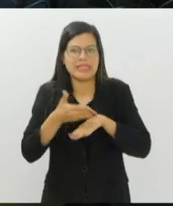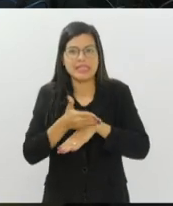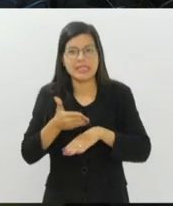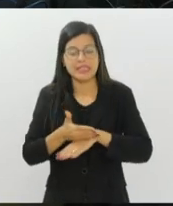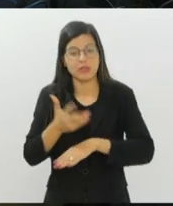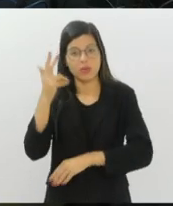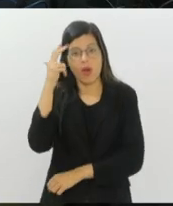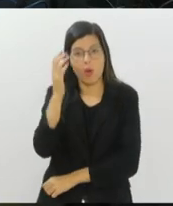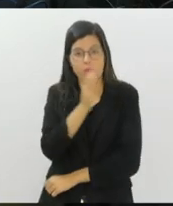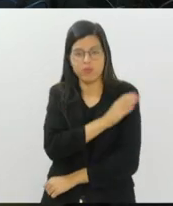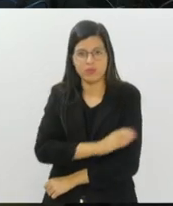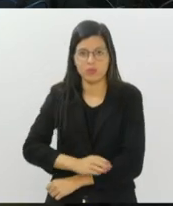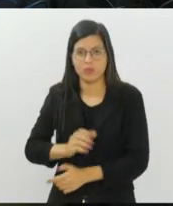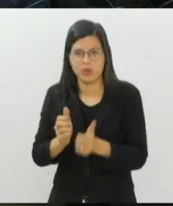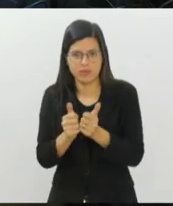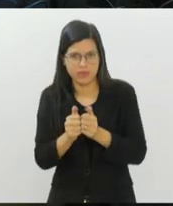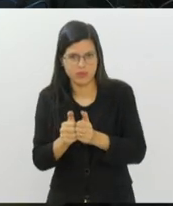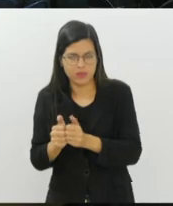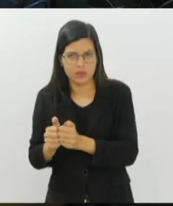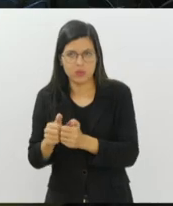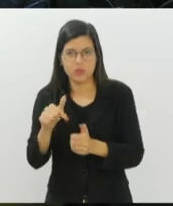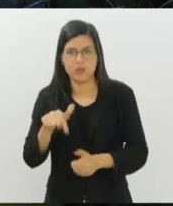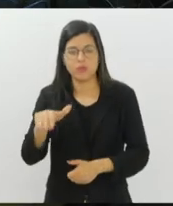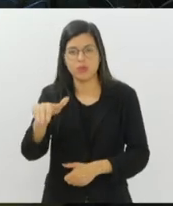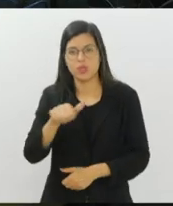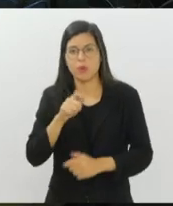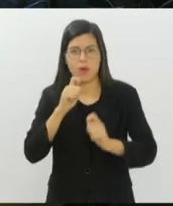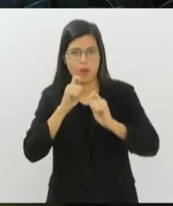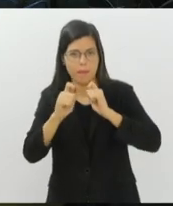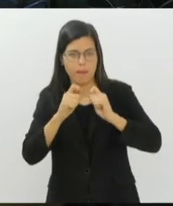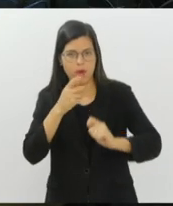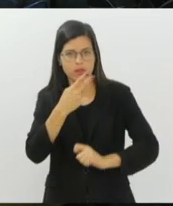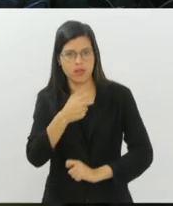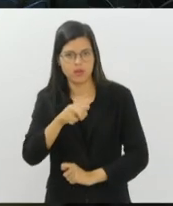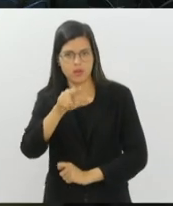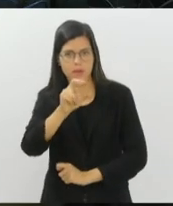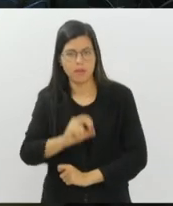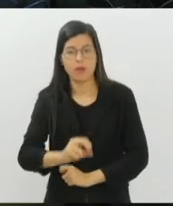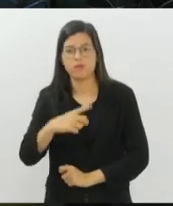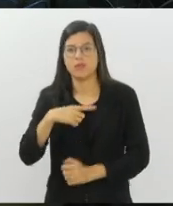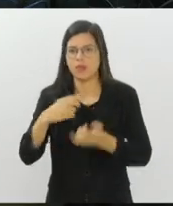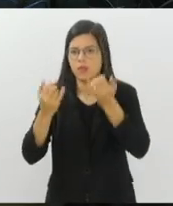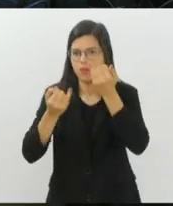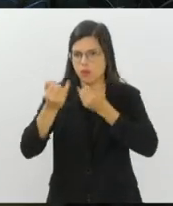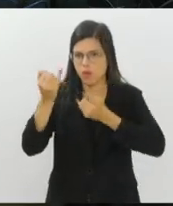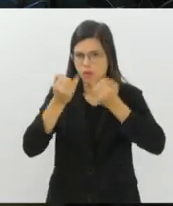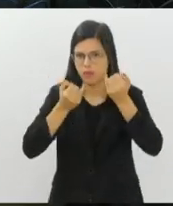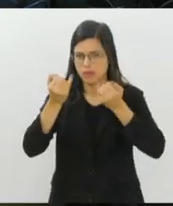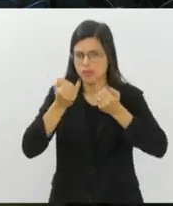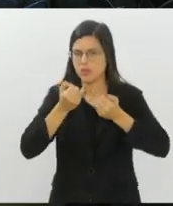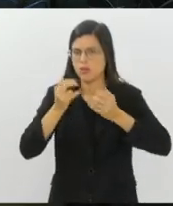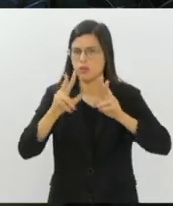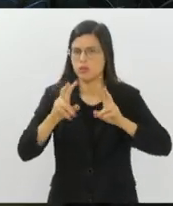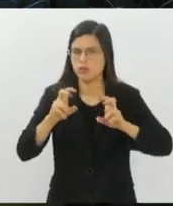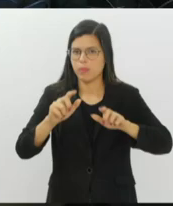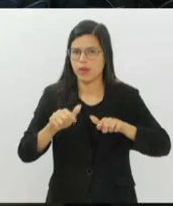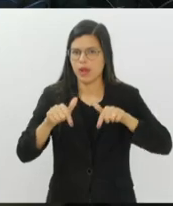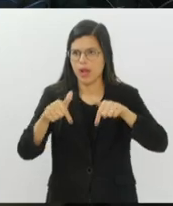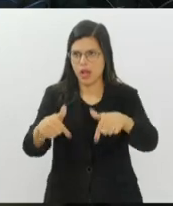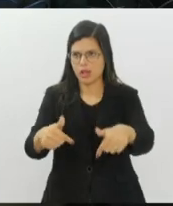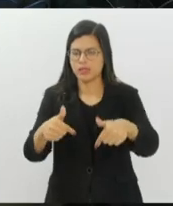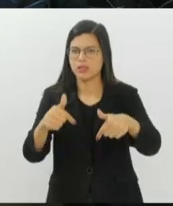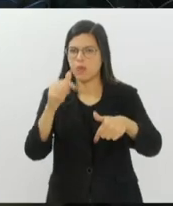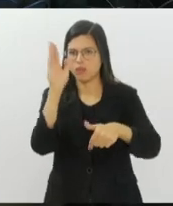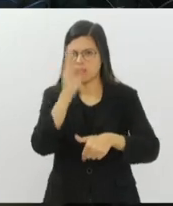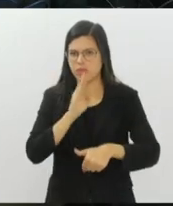cultura dos jogos eletrônicos. Eu vou chamar o repórter Paulo Vitor Viviani, que tem mais informações sobre essa iniciativa pioneira